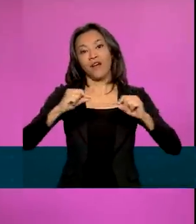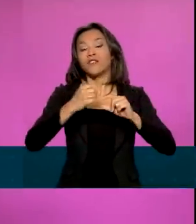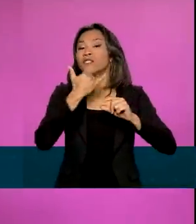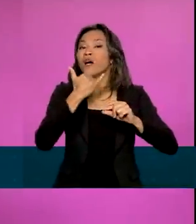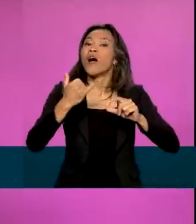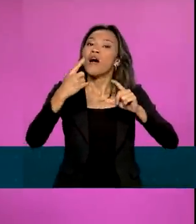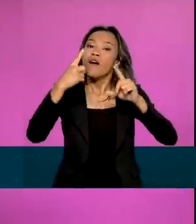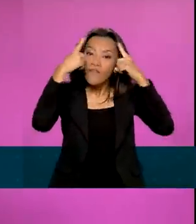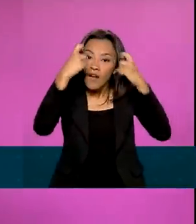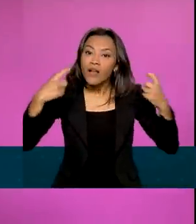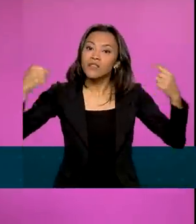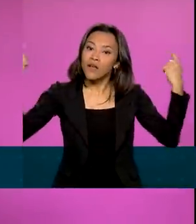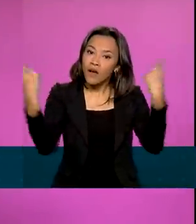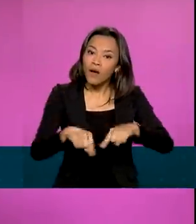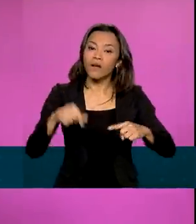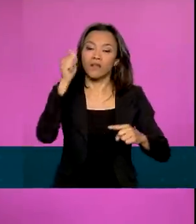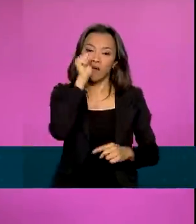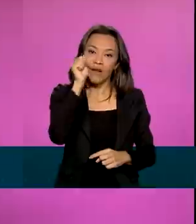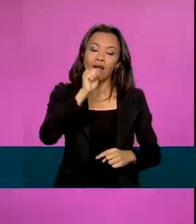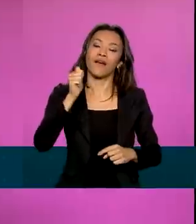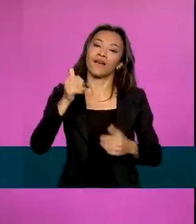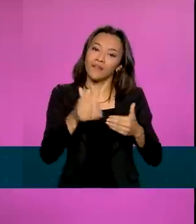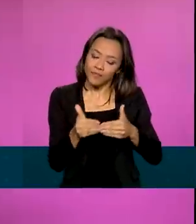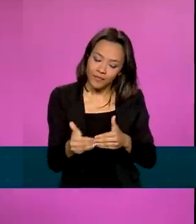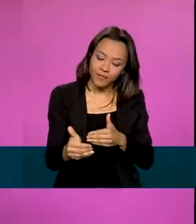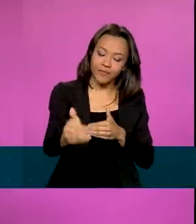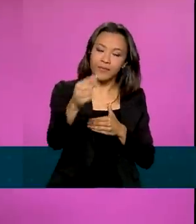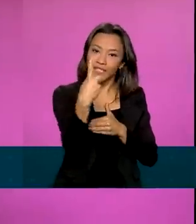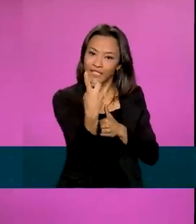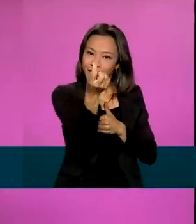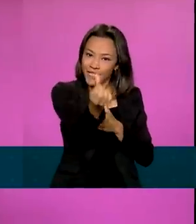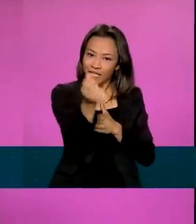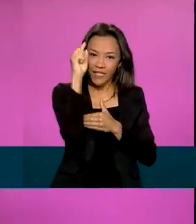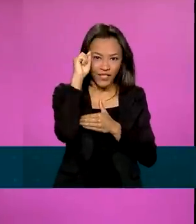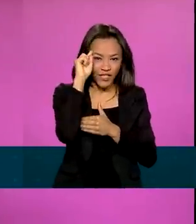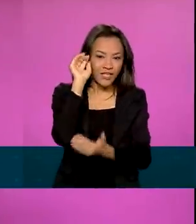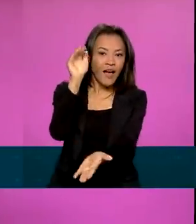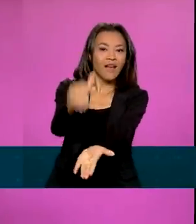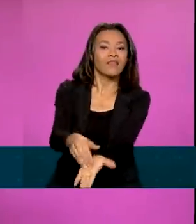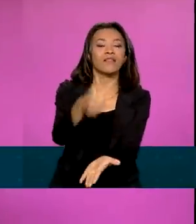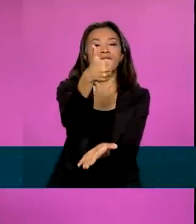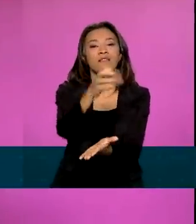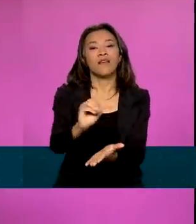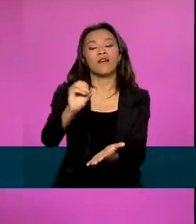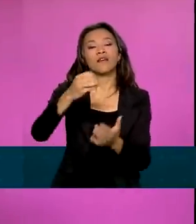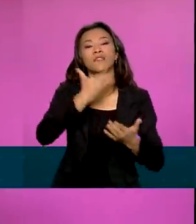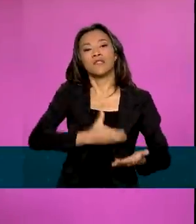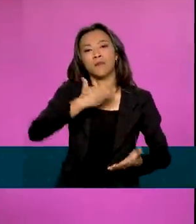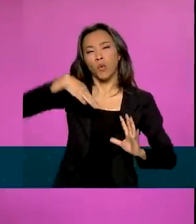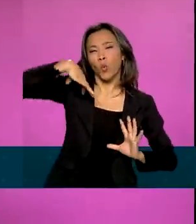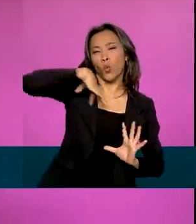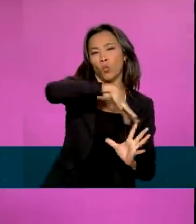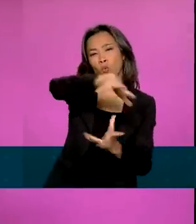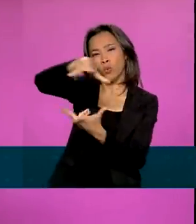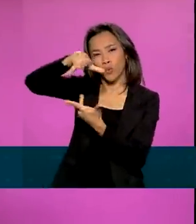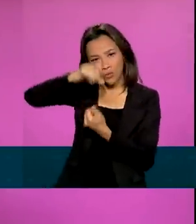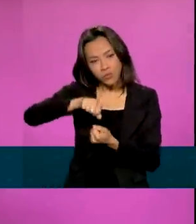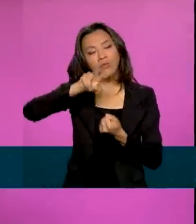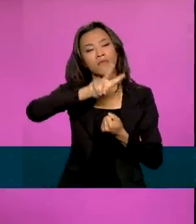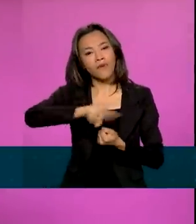começa a campanha 16 Dias de Ativismo. Até 10 de dezembro, o mundo inteiro vai